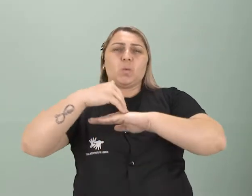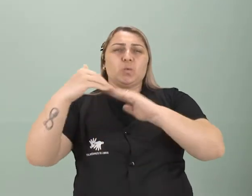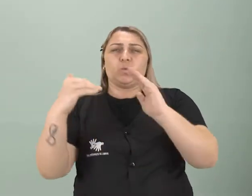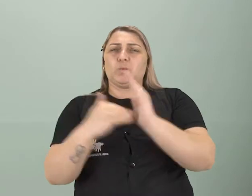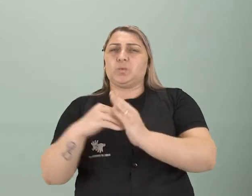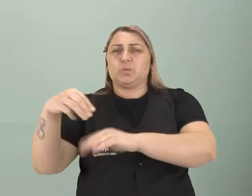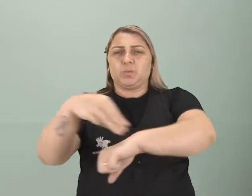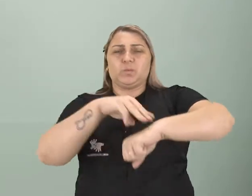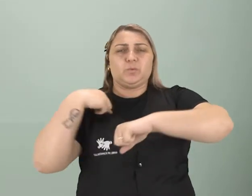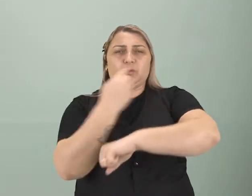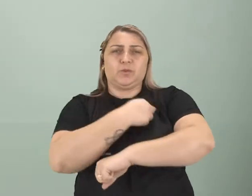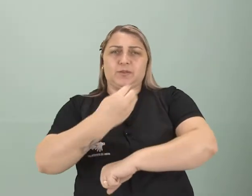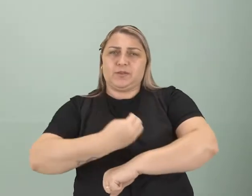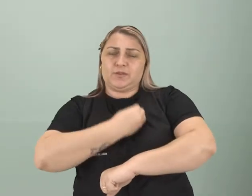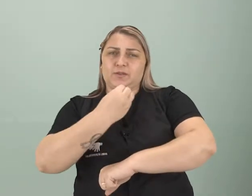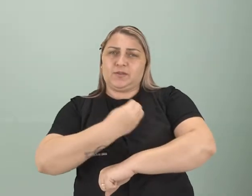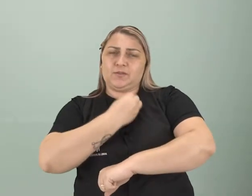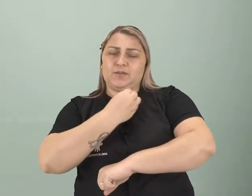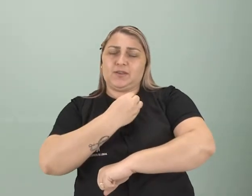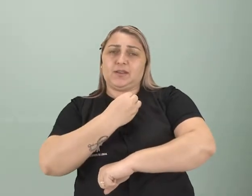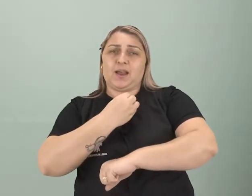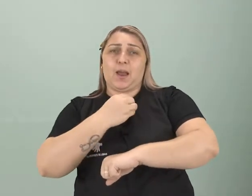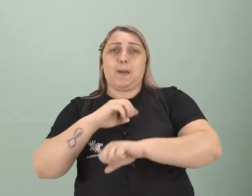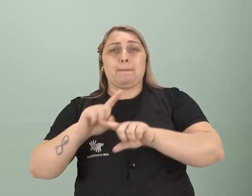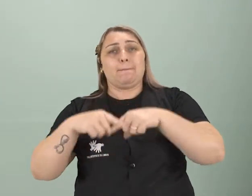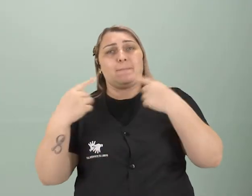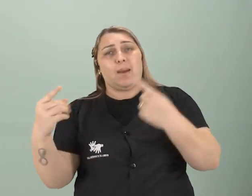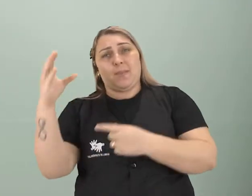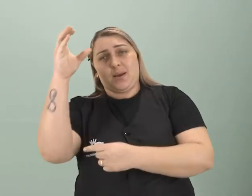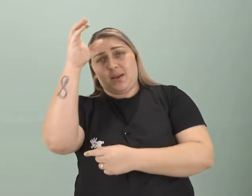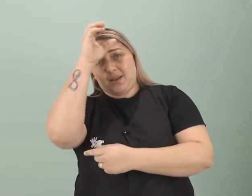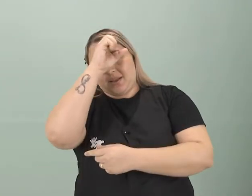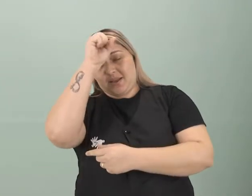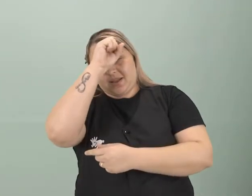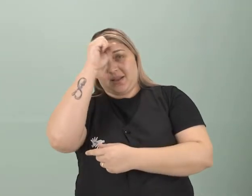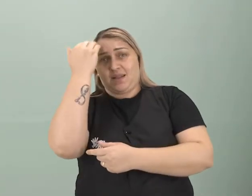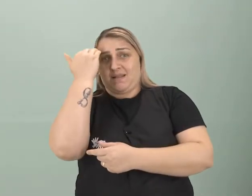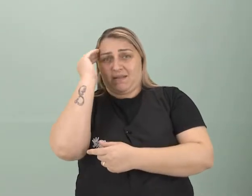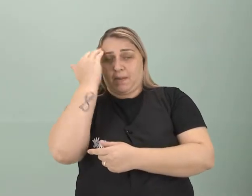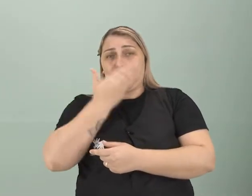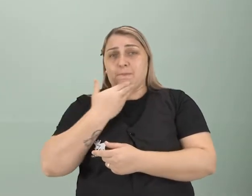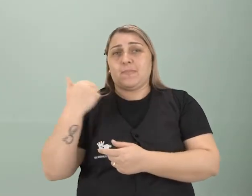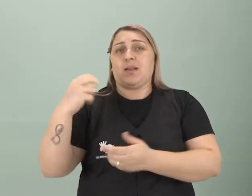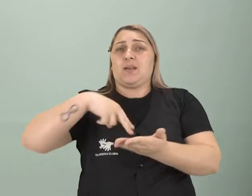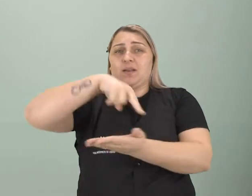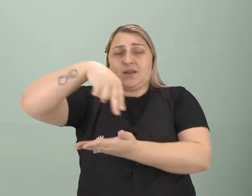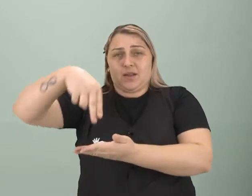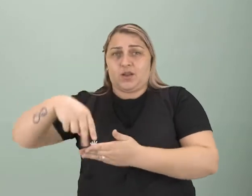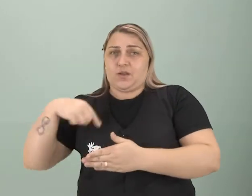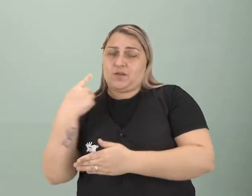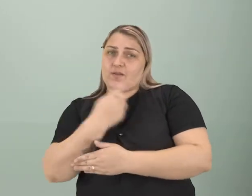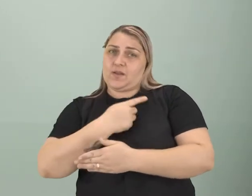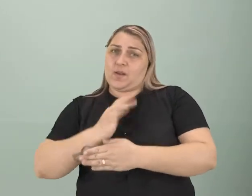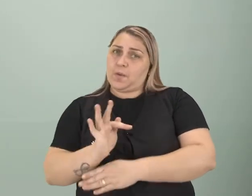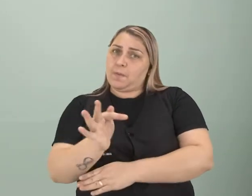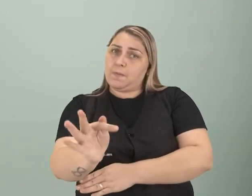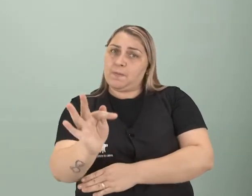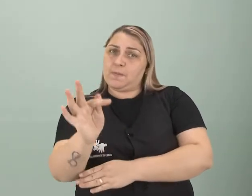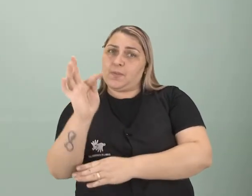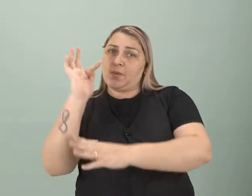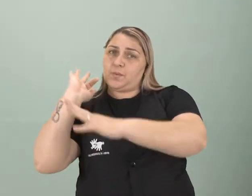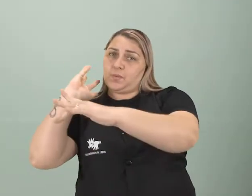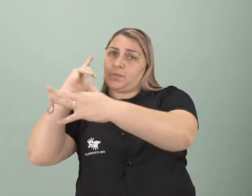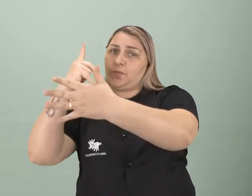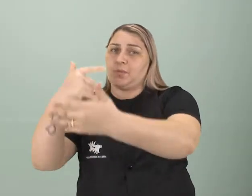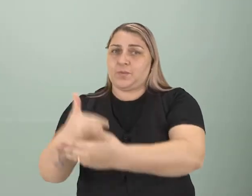os momentos da nossa vida. Mas para isso, para a gente compreender melhor sobre essas dimensões da dança, nós vamos fazer um breve histórico das